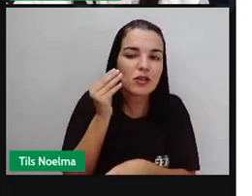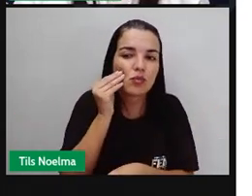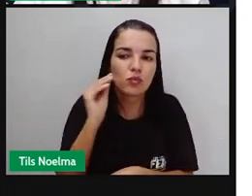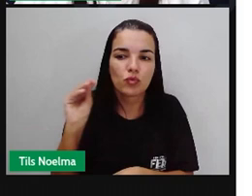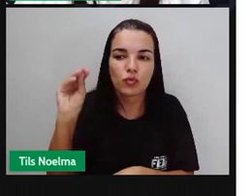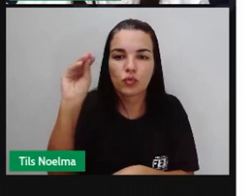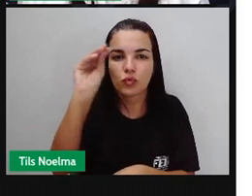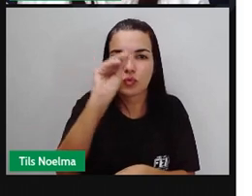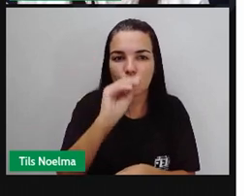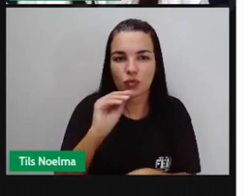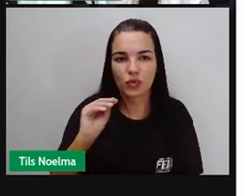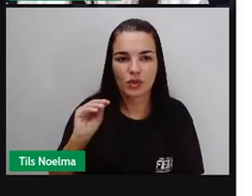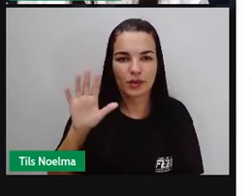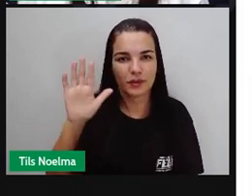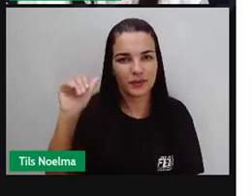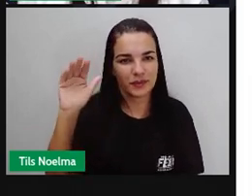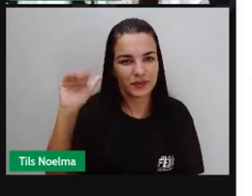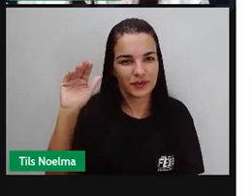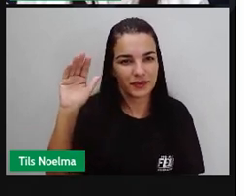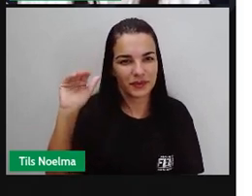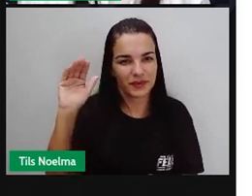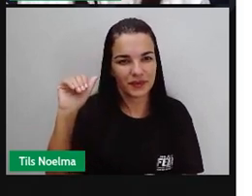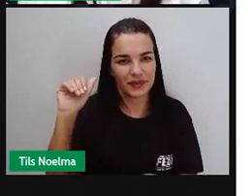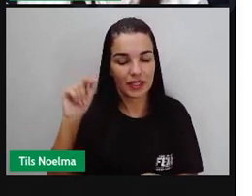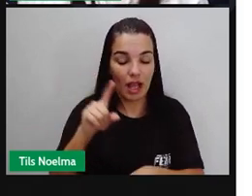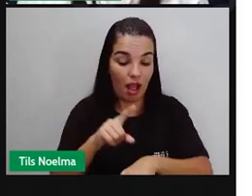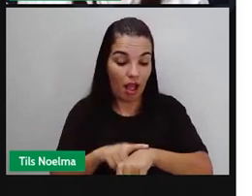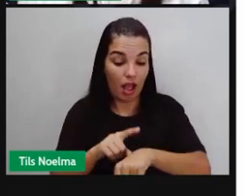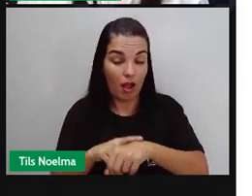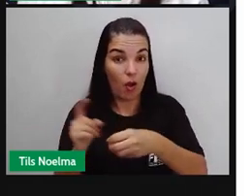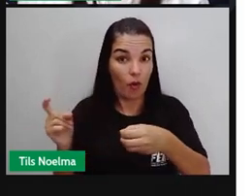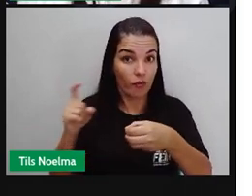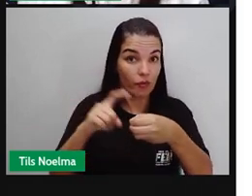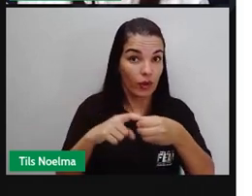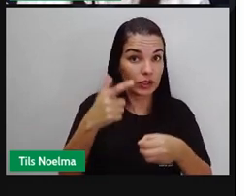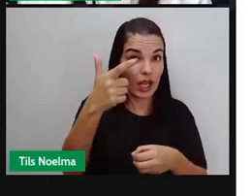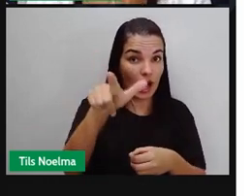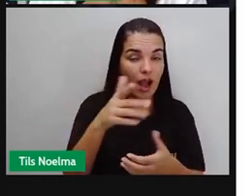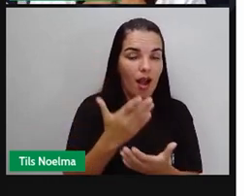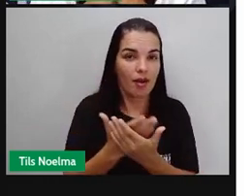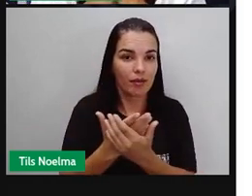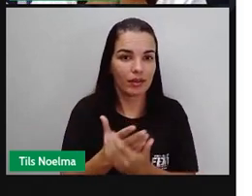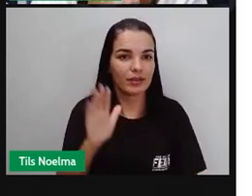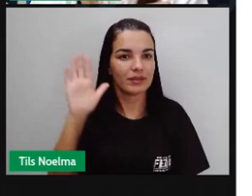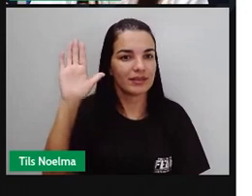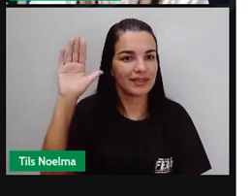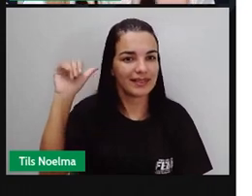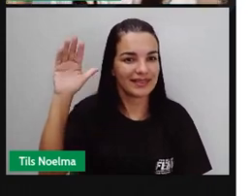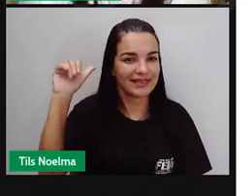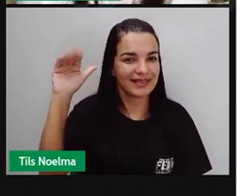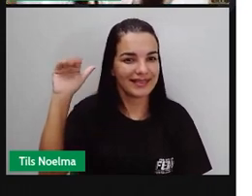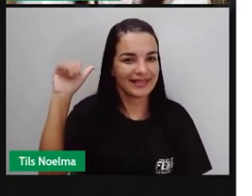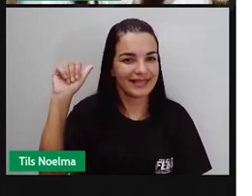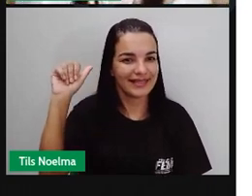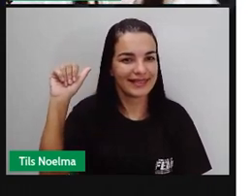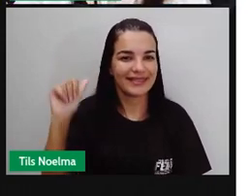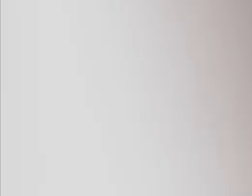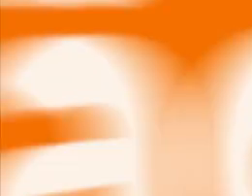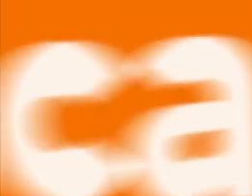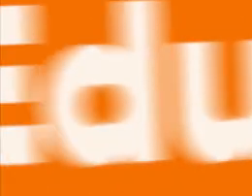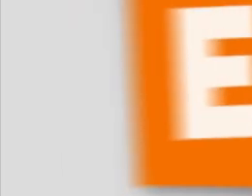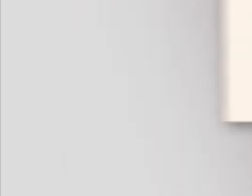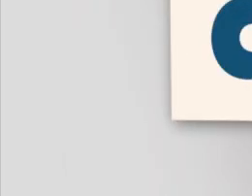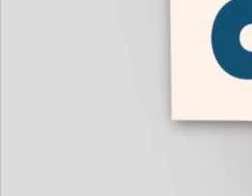no coração de cada um de vocês. E daqui a pouquinho a gente volta com mais uma aula. Beijinho. Tchau, tchau. Tchau.